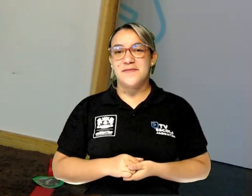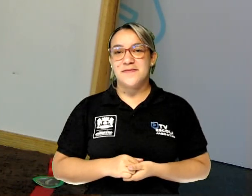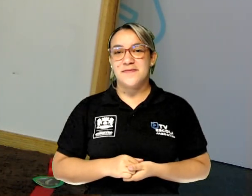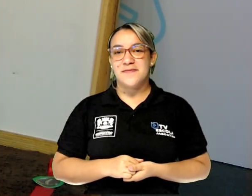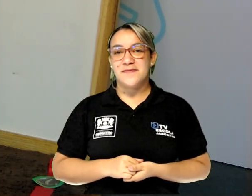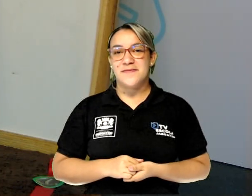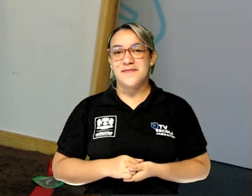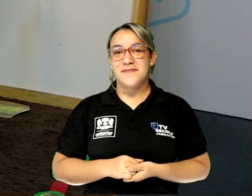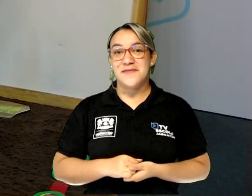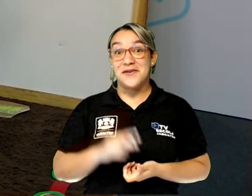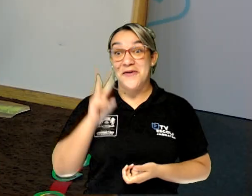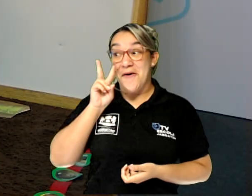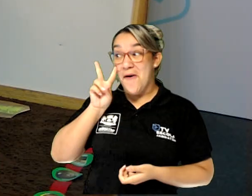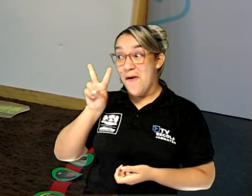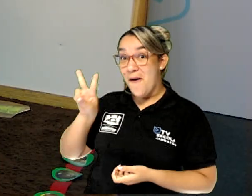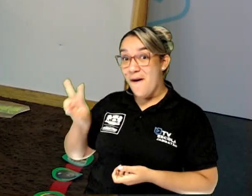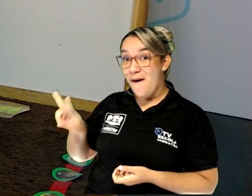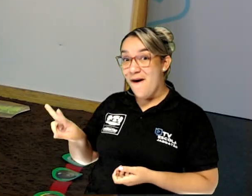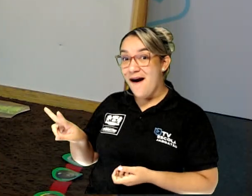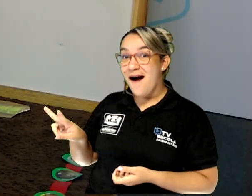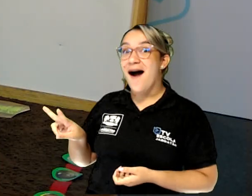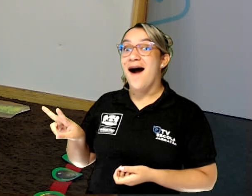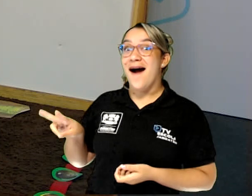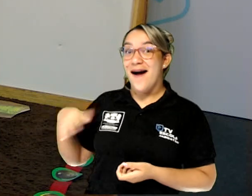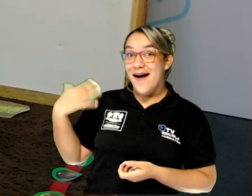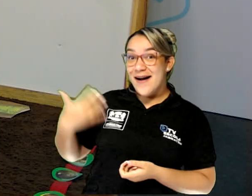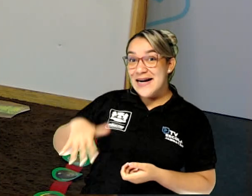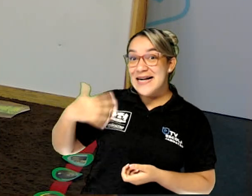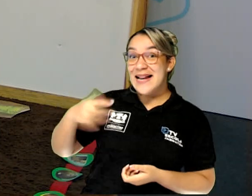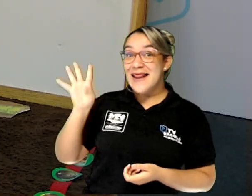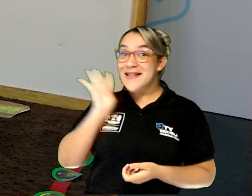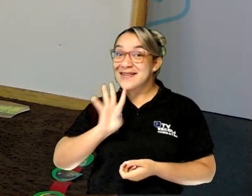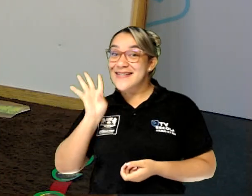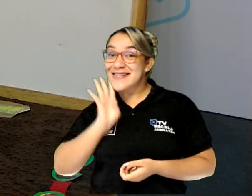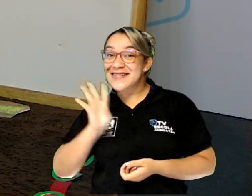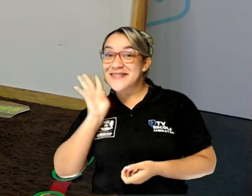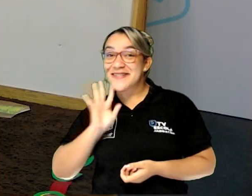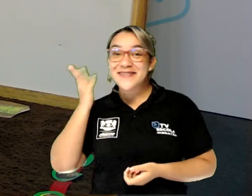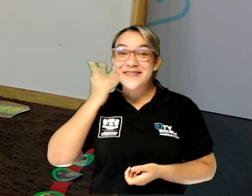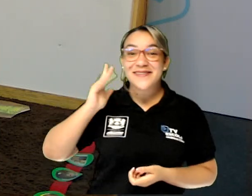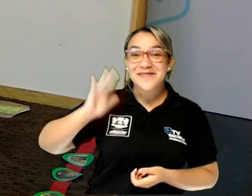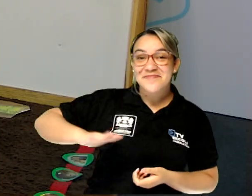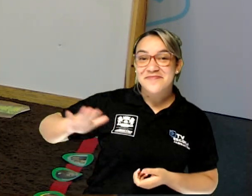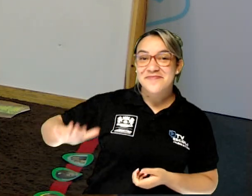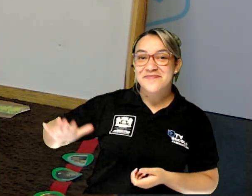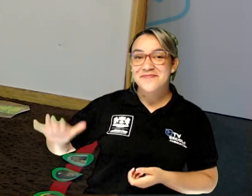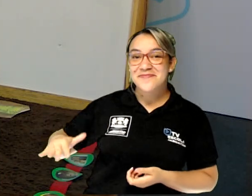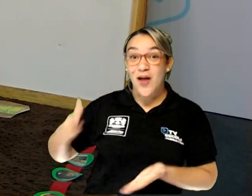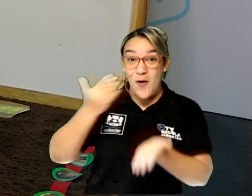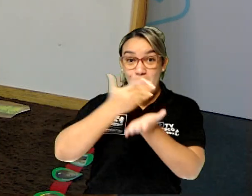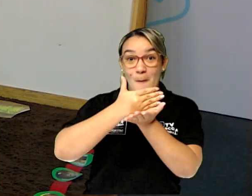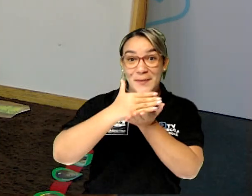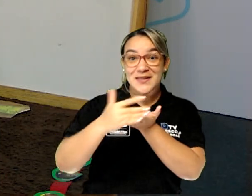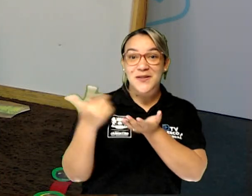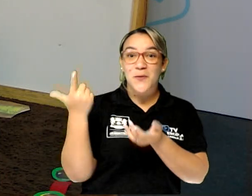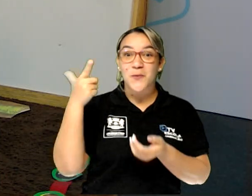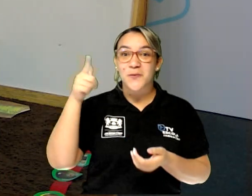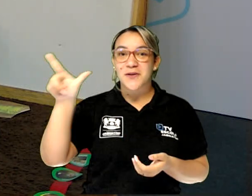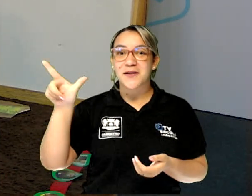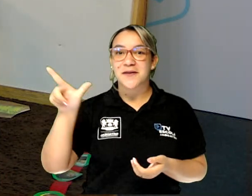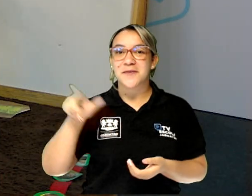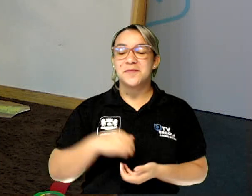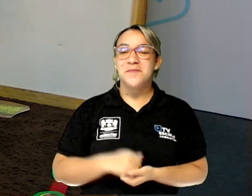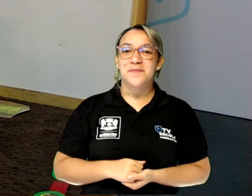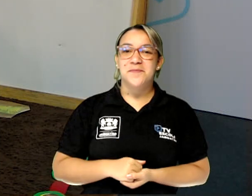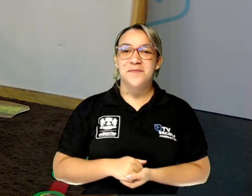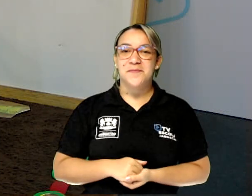Olha o que está aparecendo. Que legal, crianças! Já vamos começar na próxima. Opa!